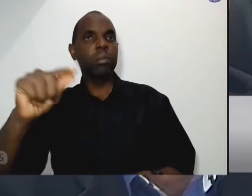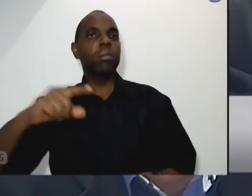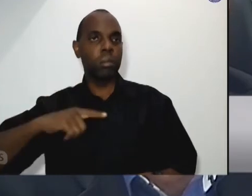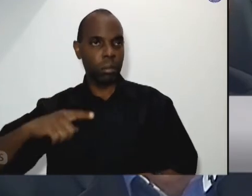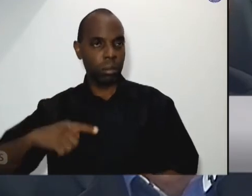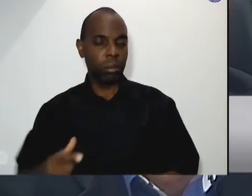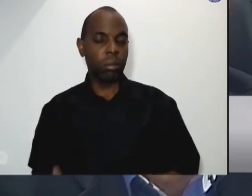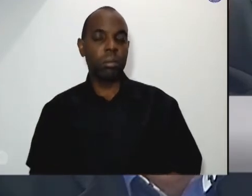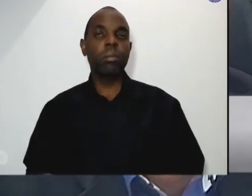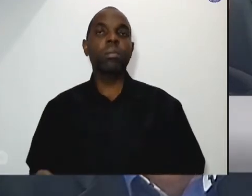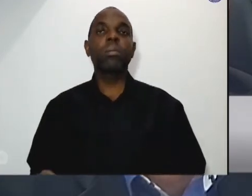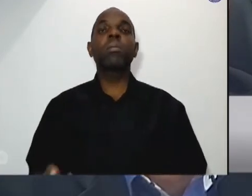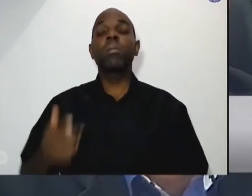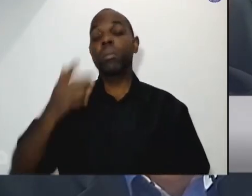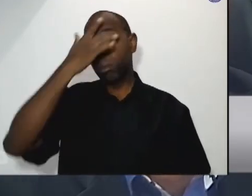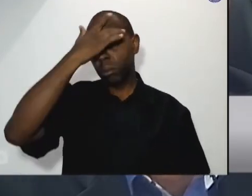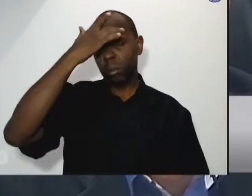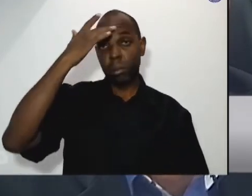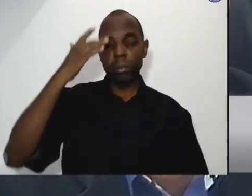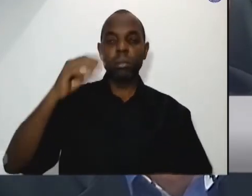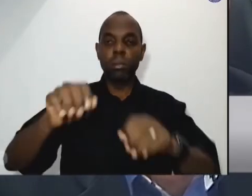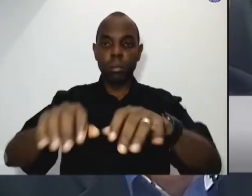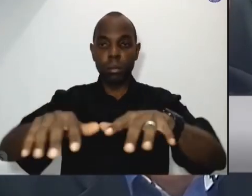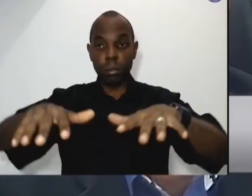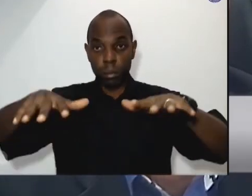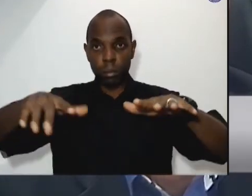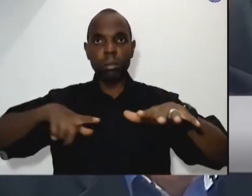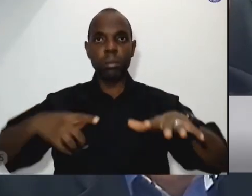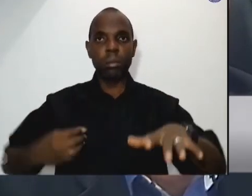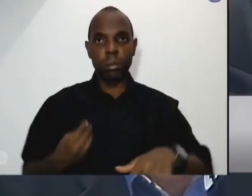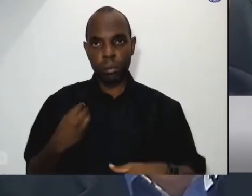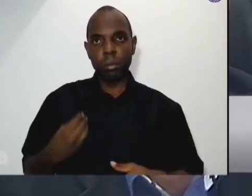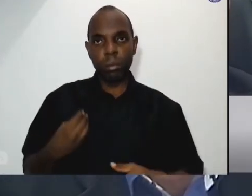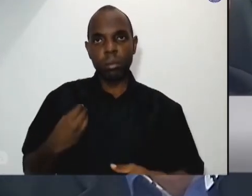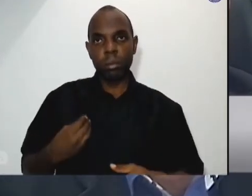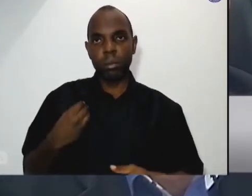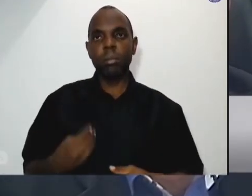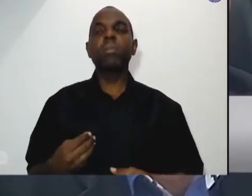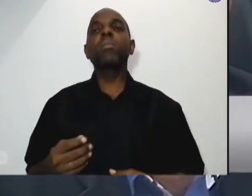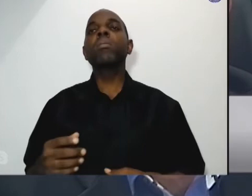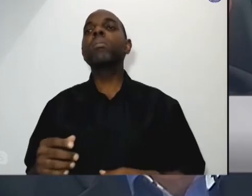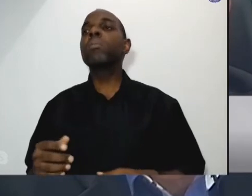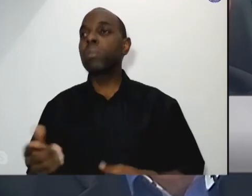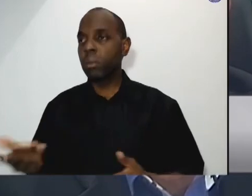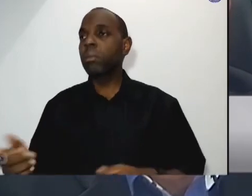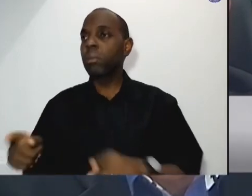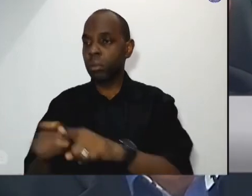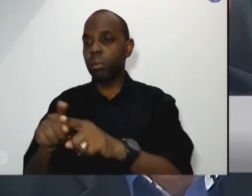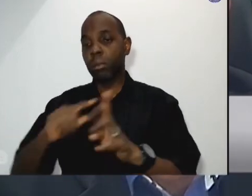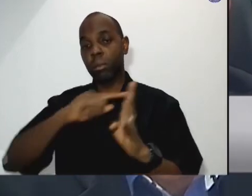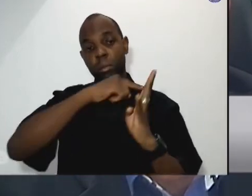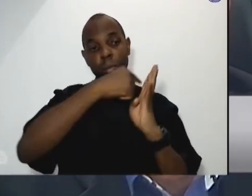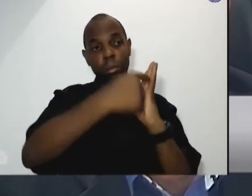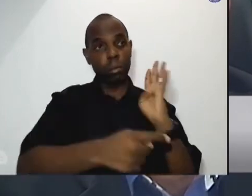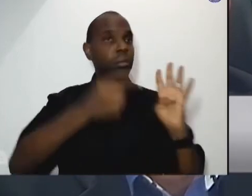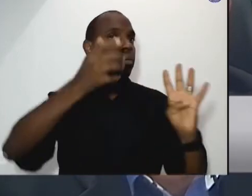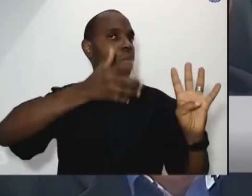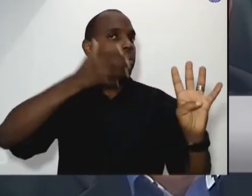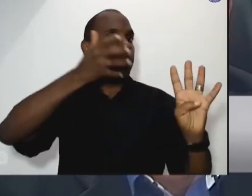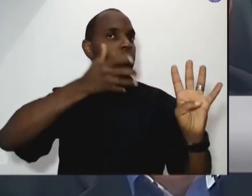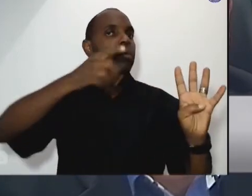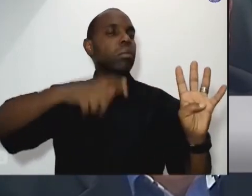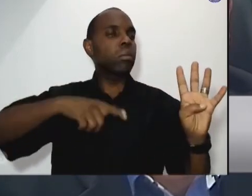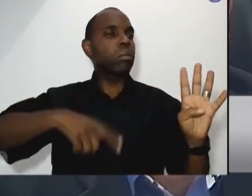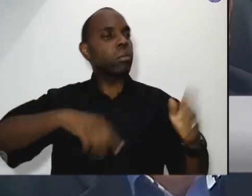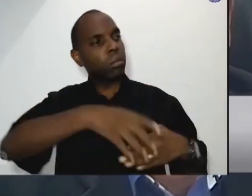pessoas que nos acompanham aqui na plateia já de pronto quero cumprimentar os quatro expositores é lógico que os quatro